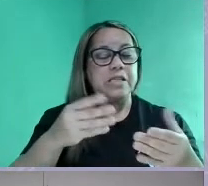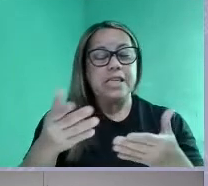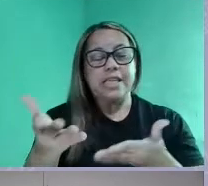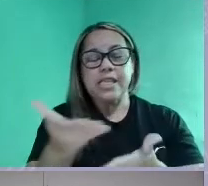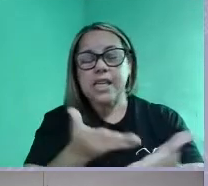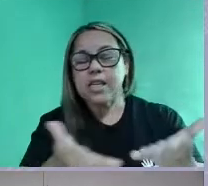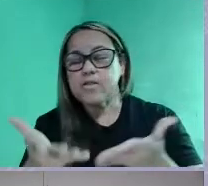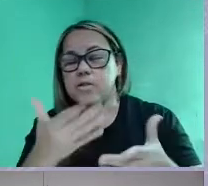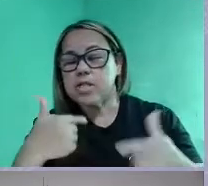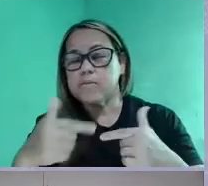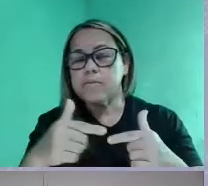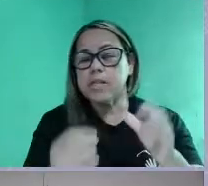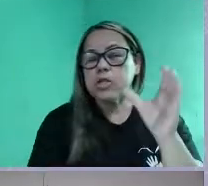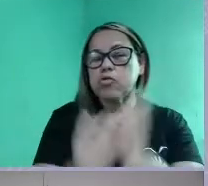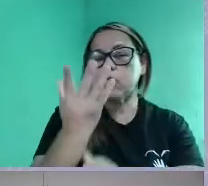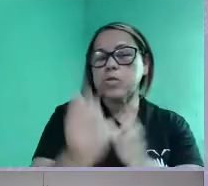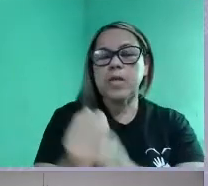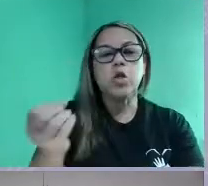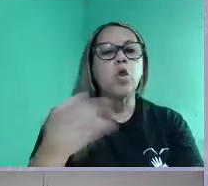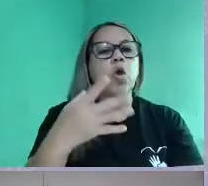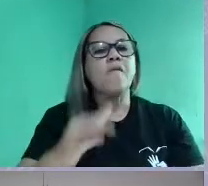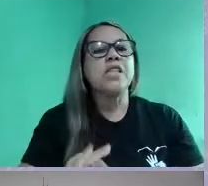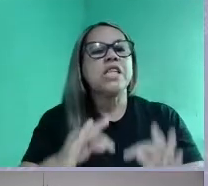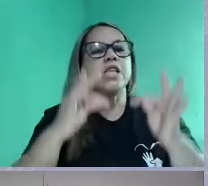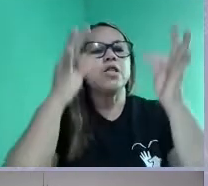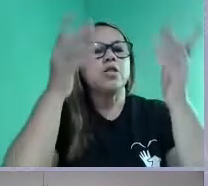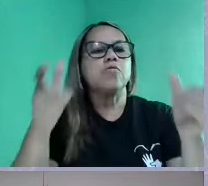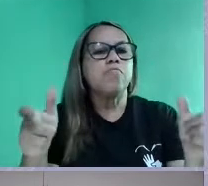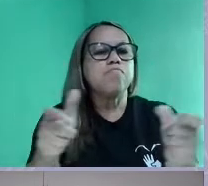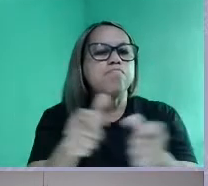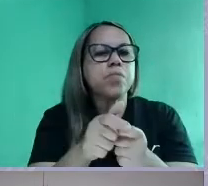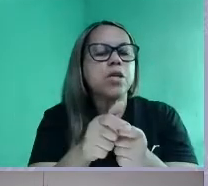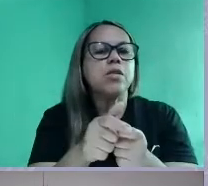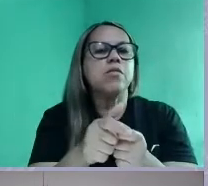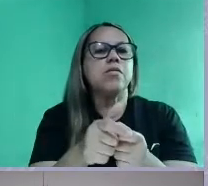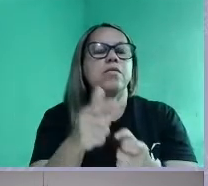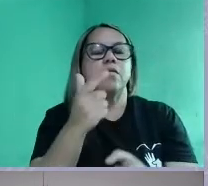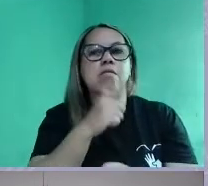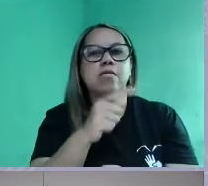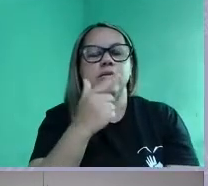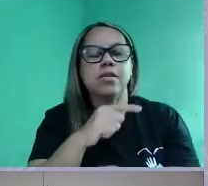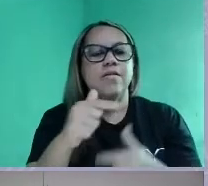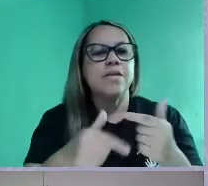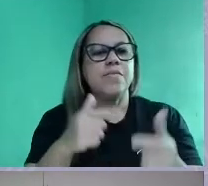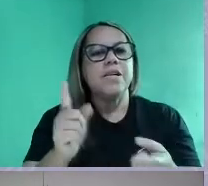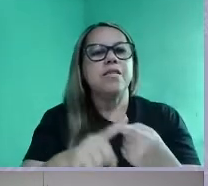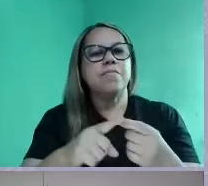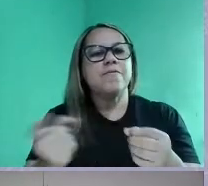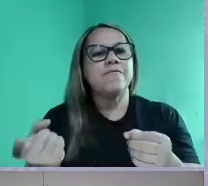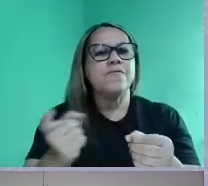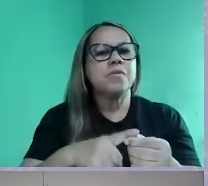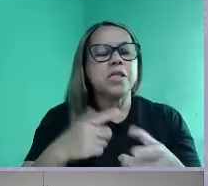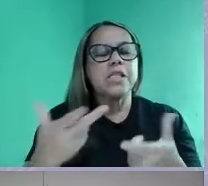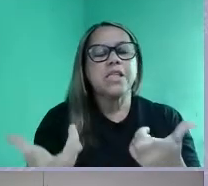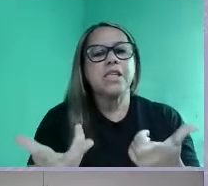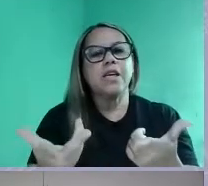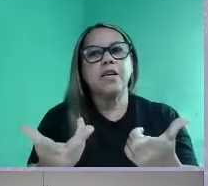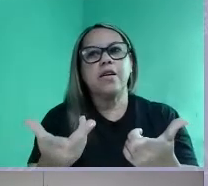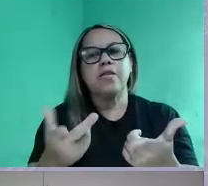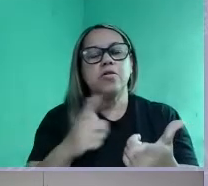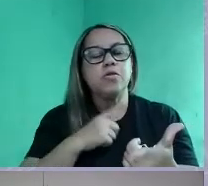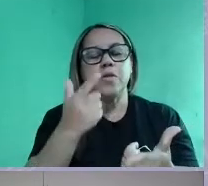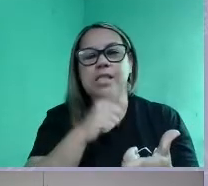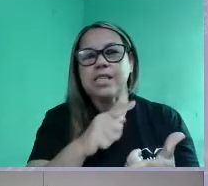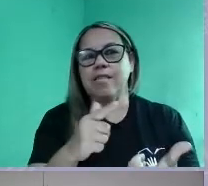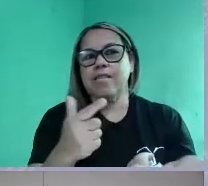surgimento de novas tecnologias, escassez de oportunidade de trabalho e uma realocação dessas oportunidades, inclusive no texto, no